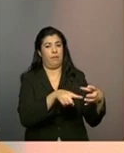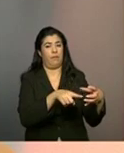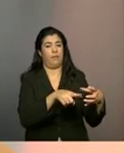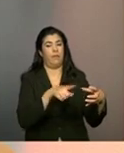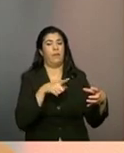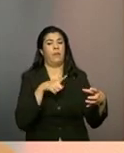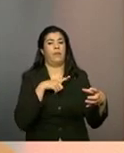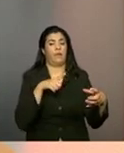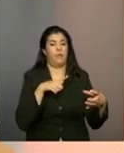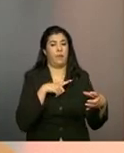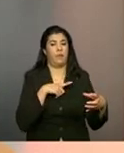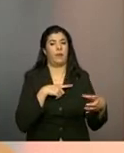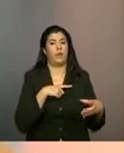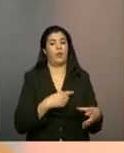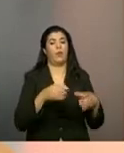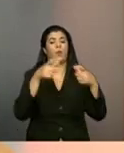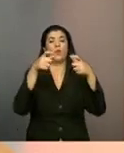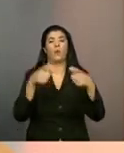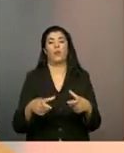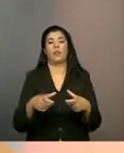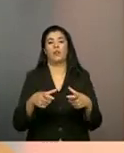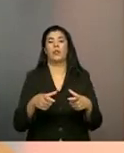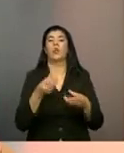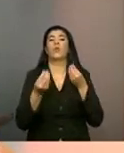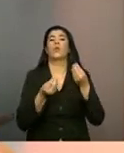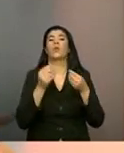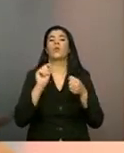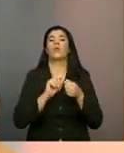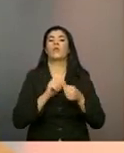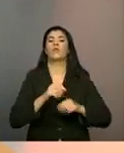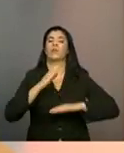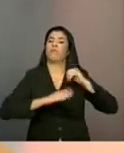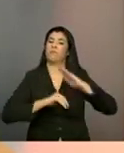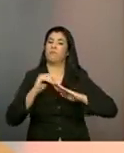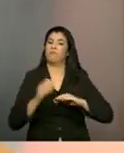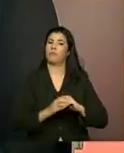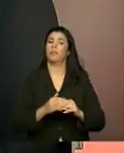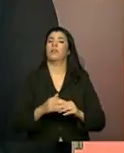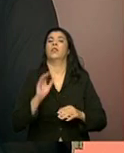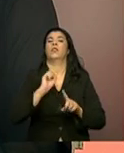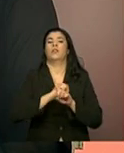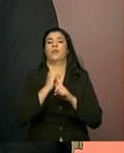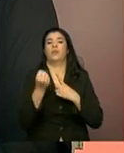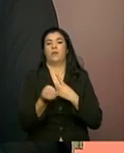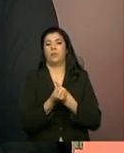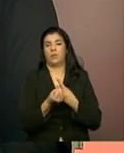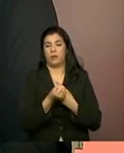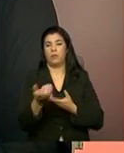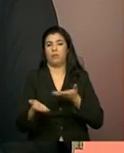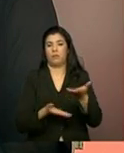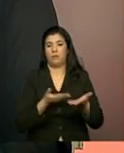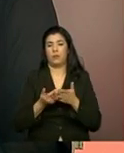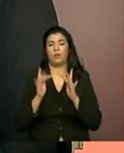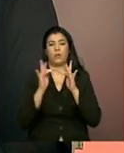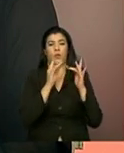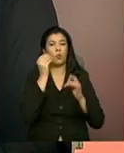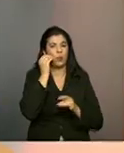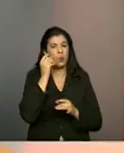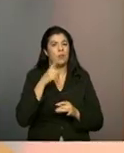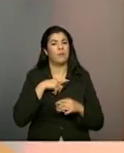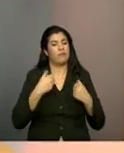O espaço também a ser executado, o serviço de convivência, ele deve ser adequado, deve ser um ambiente